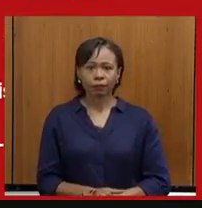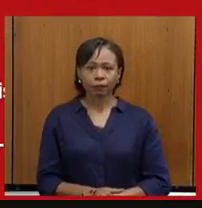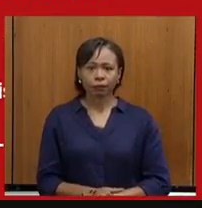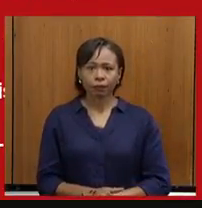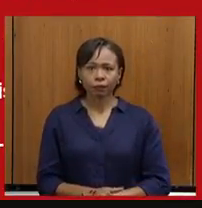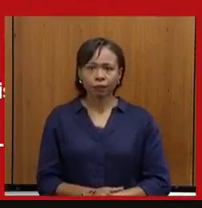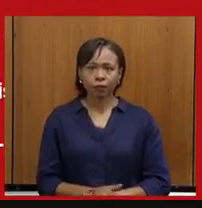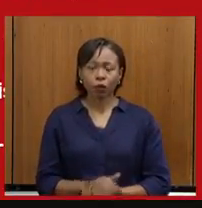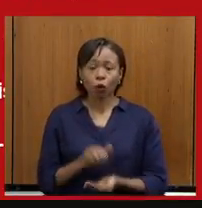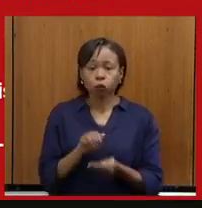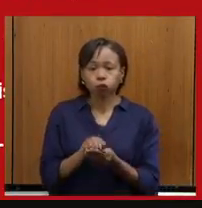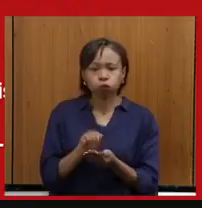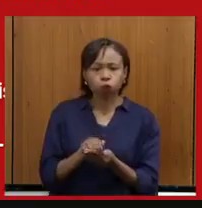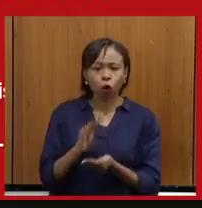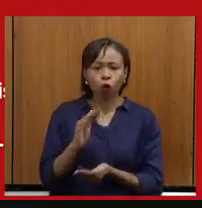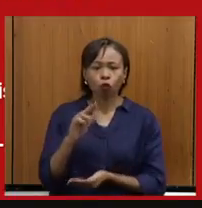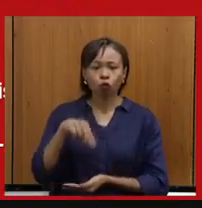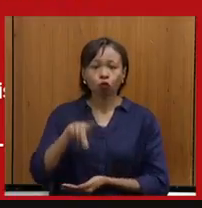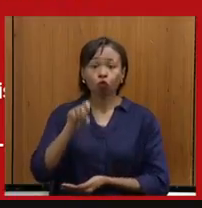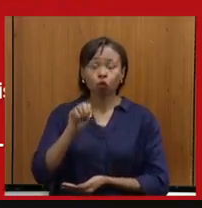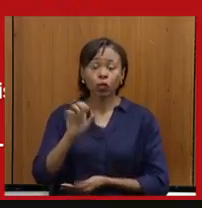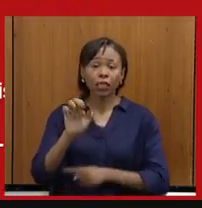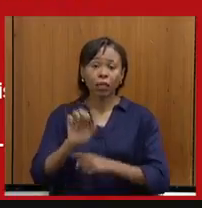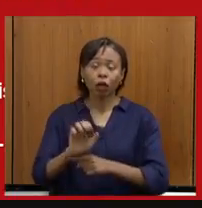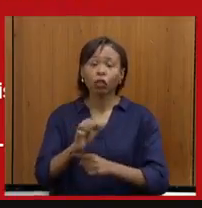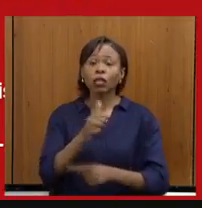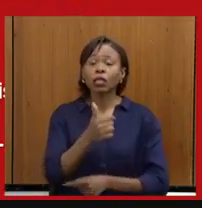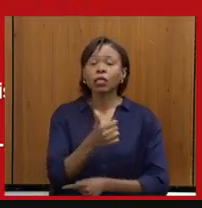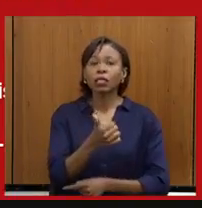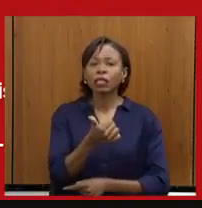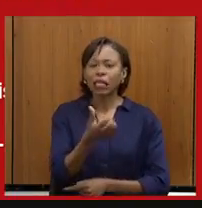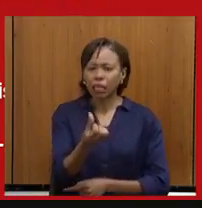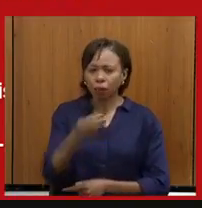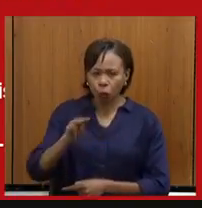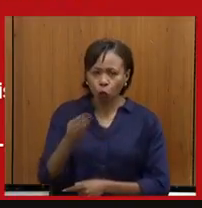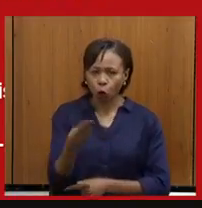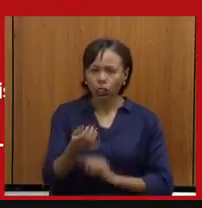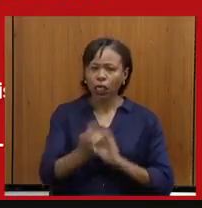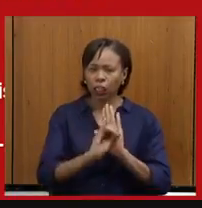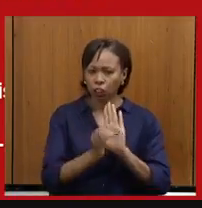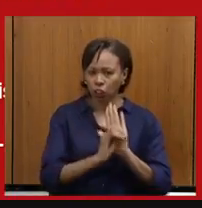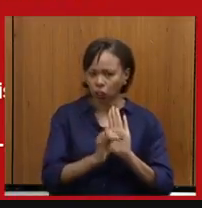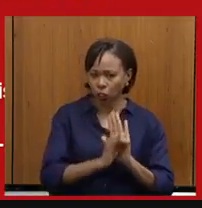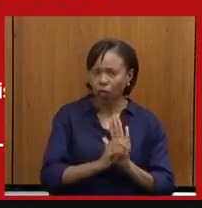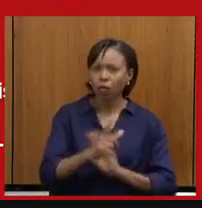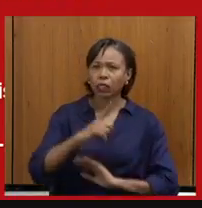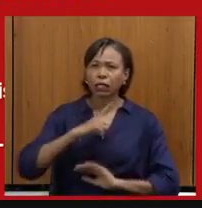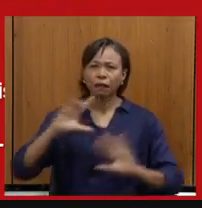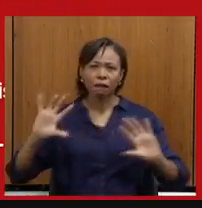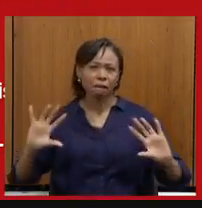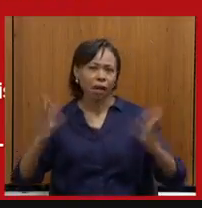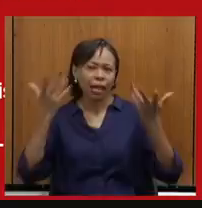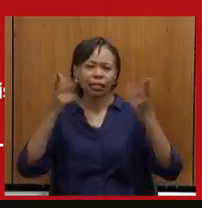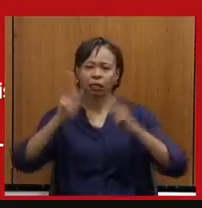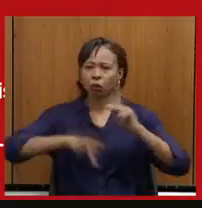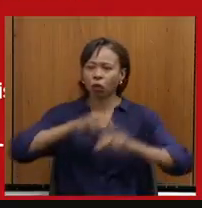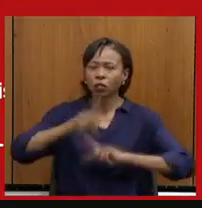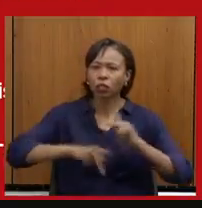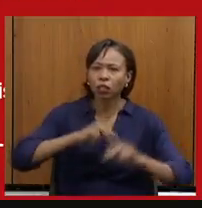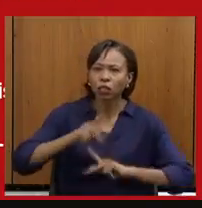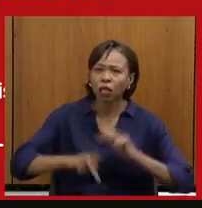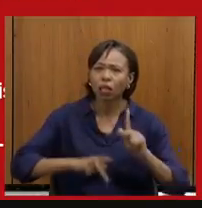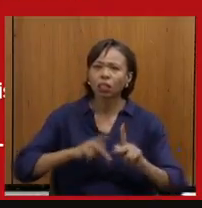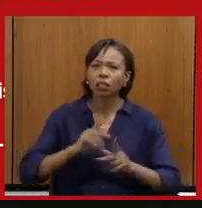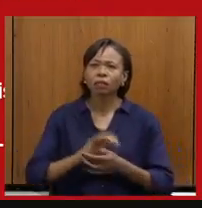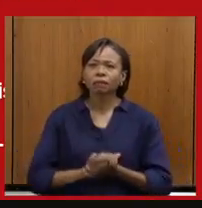Fundo Estadual. Nós lançamos 16 milhões em editais. Desperta a Cultura. Festas Populares. Desperta a Cultura é